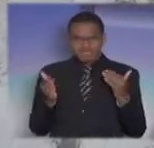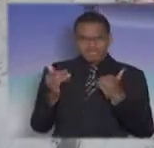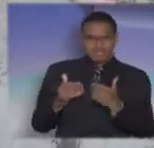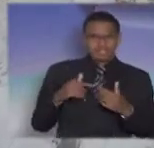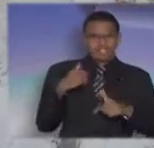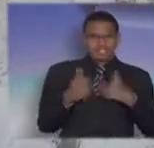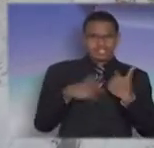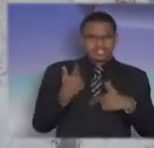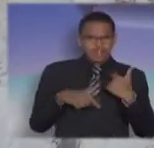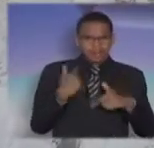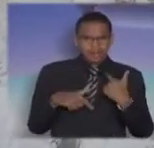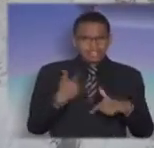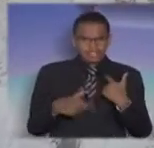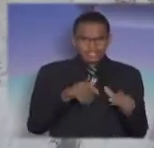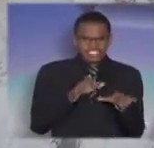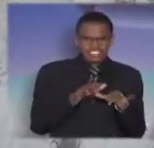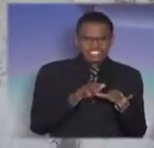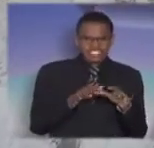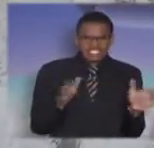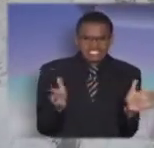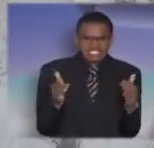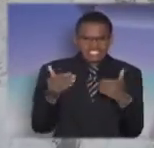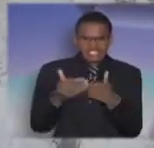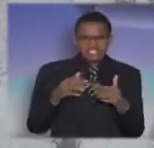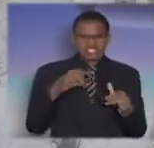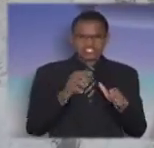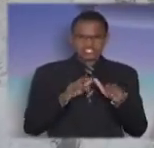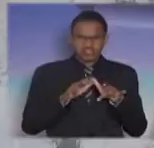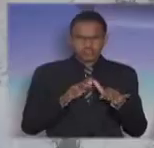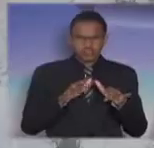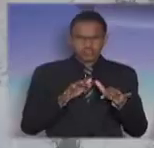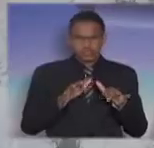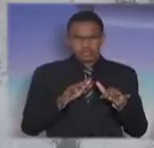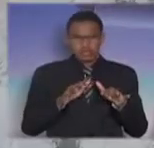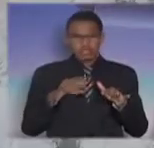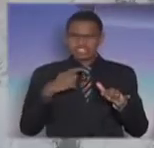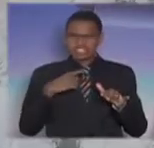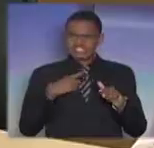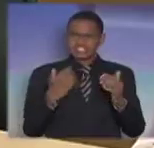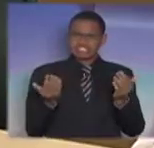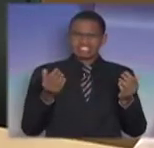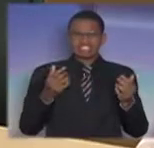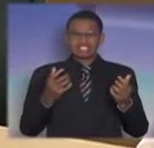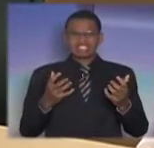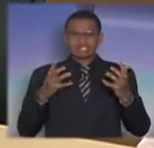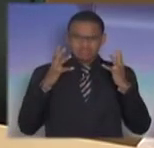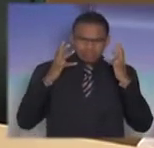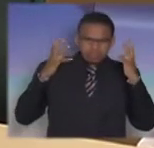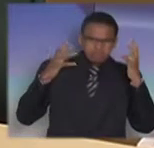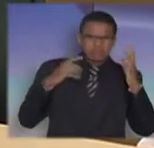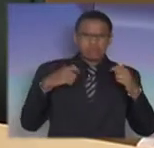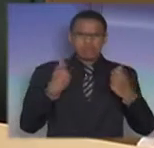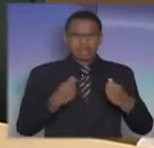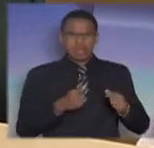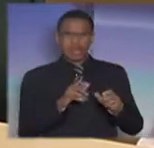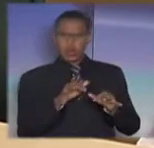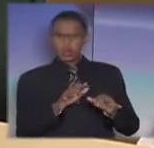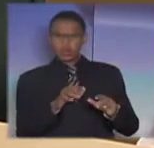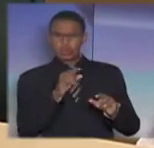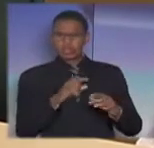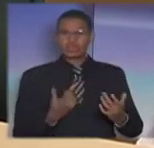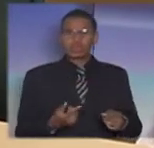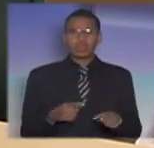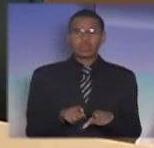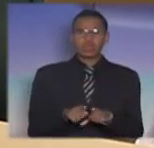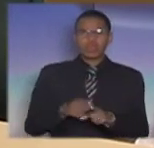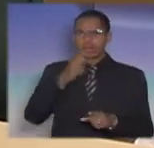permitam falar com as duas senhoras, deputada Alessia Brandão. Ela trabalhava no escritório, que tinha muito estresse, porque ela tinha que mexer no computador, deputada. Porque ela tinha que